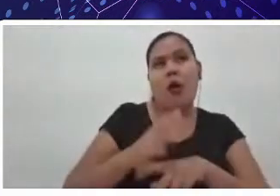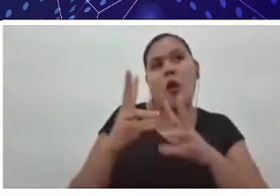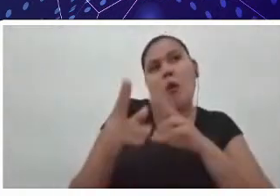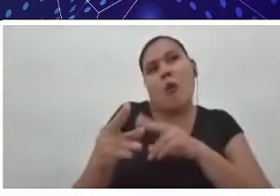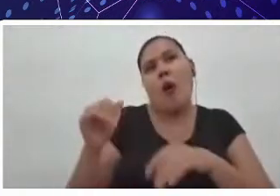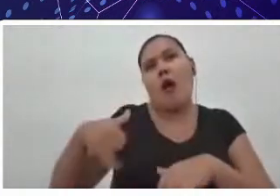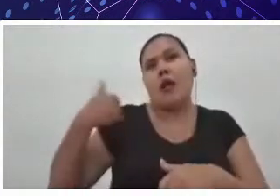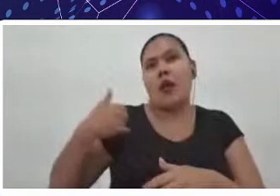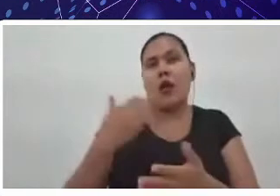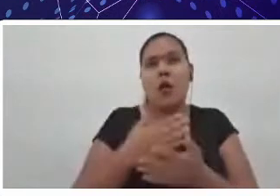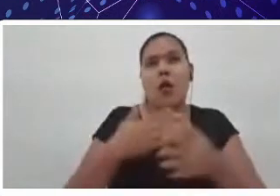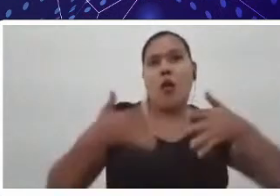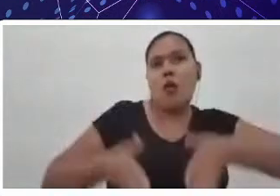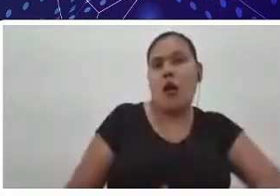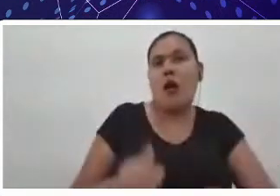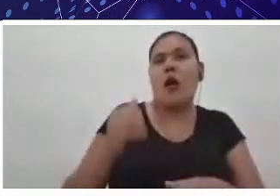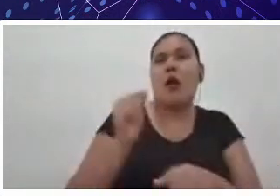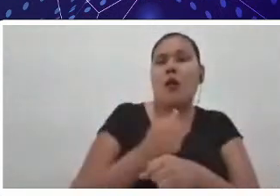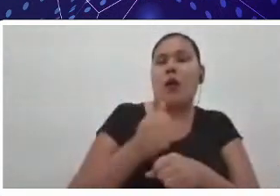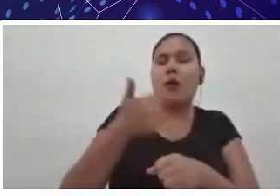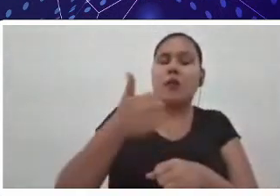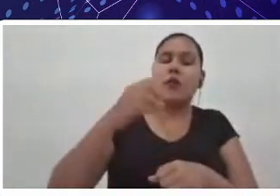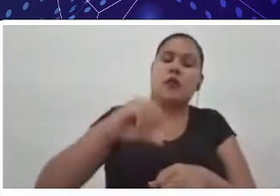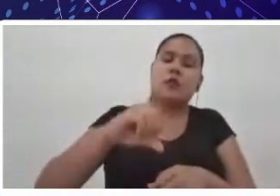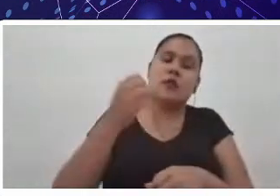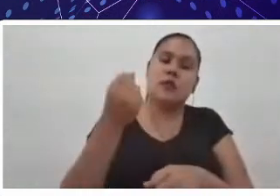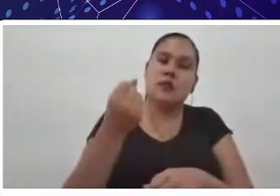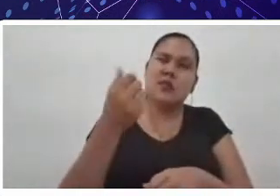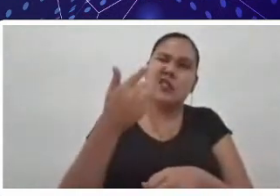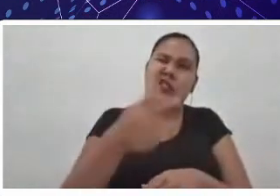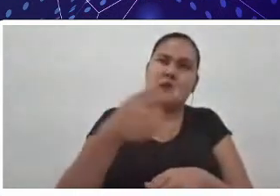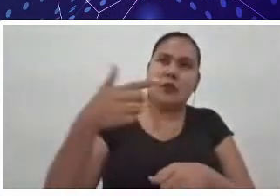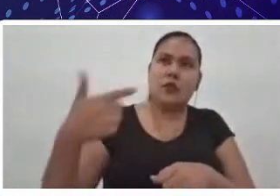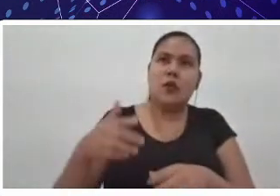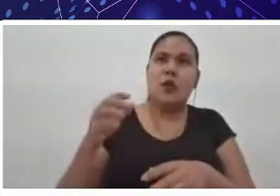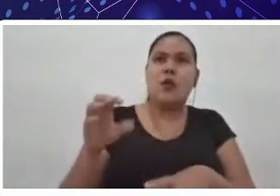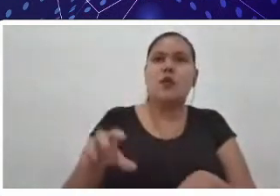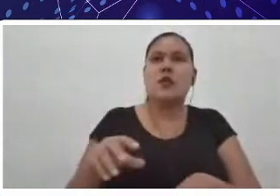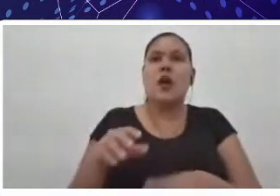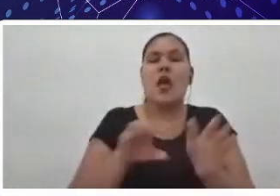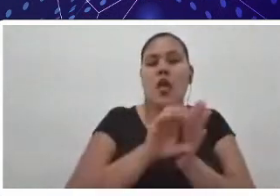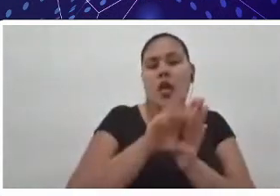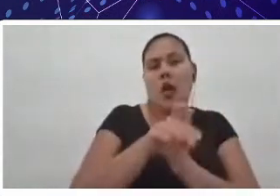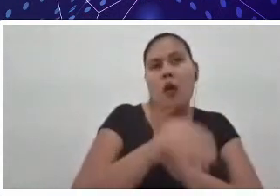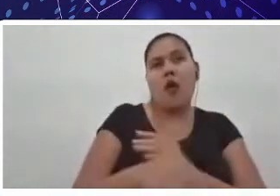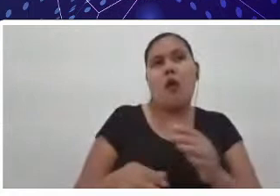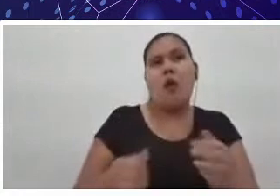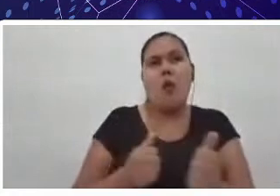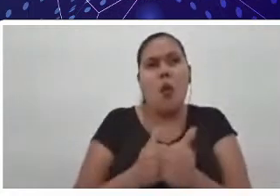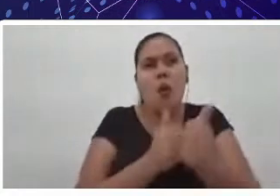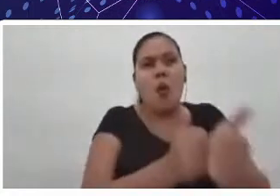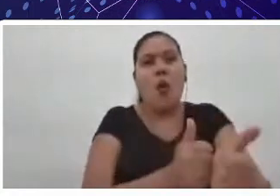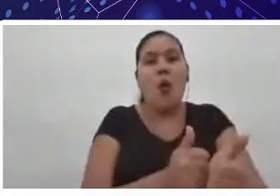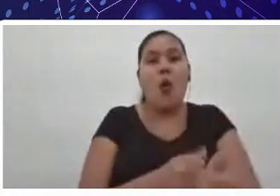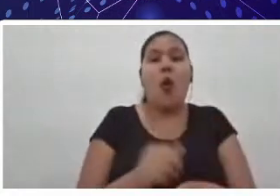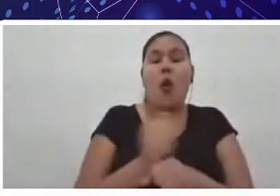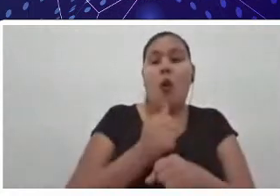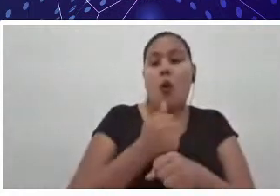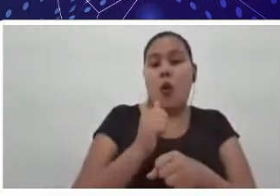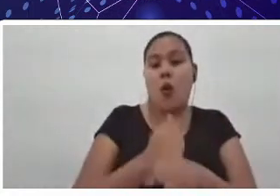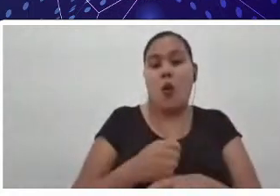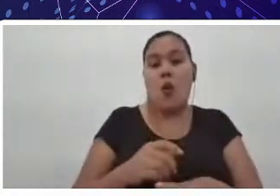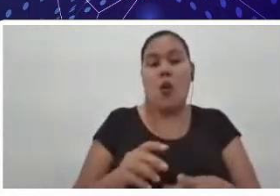aqui em Cacual, e eu venho acompanhando durante esses anos essa projeção do